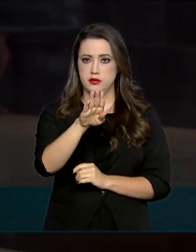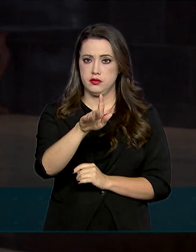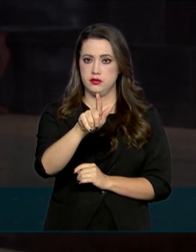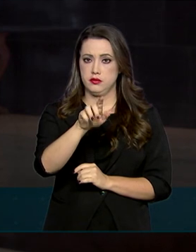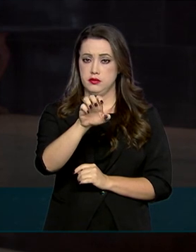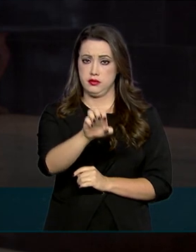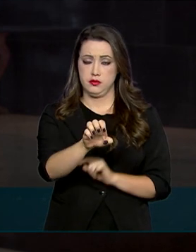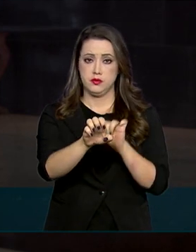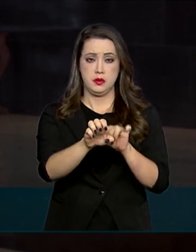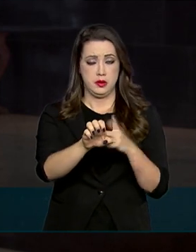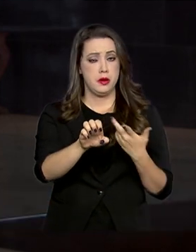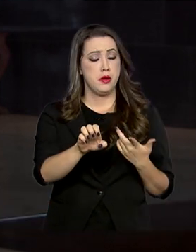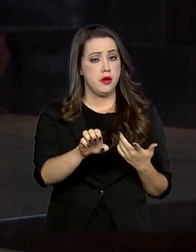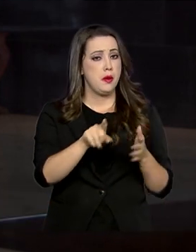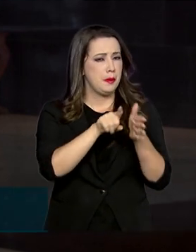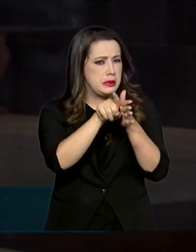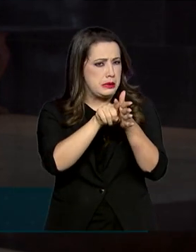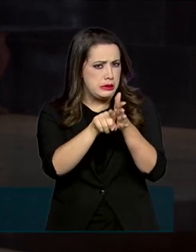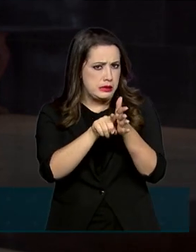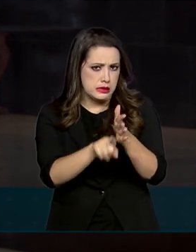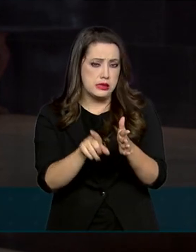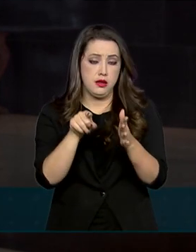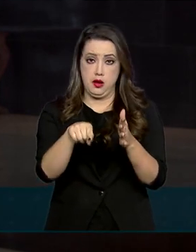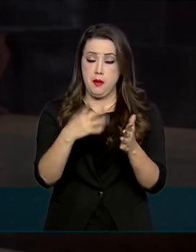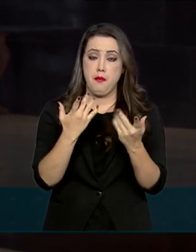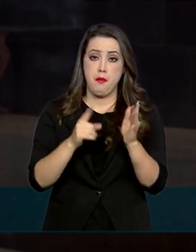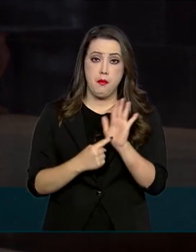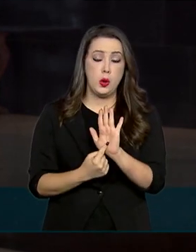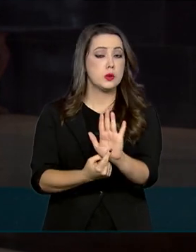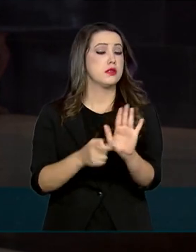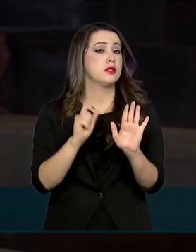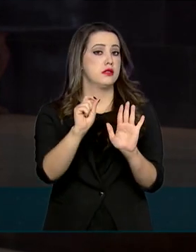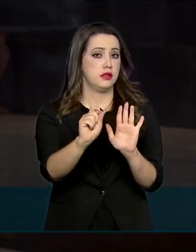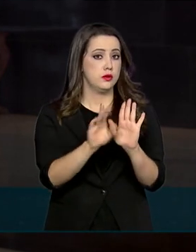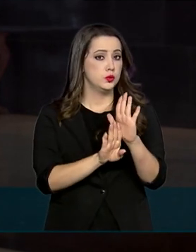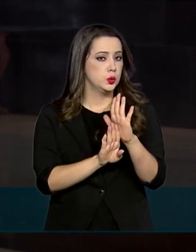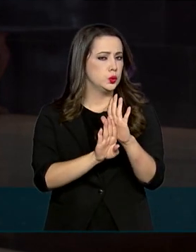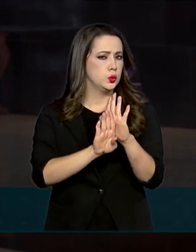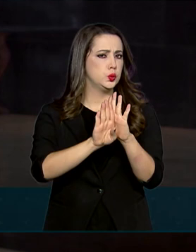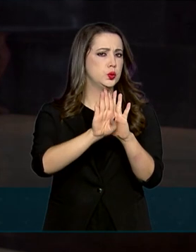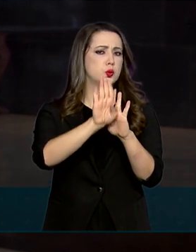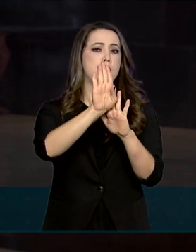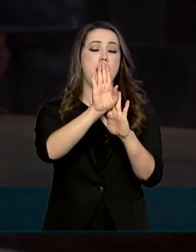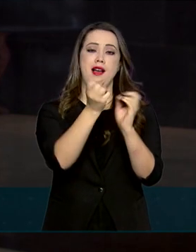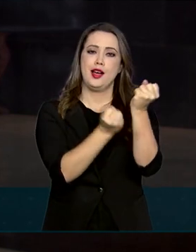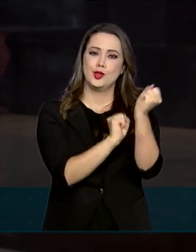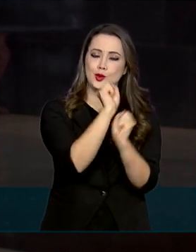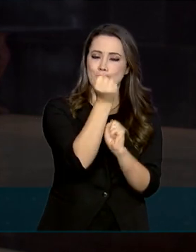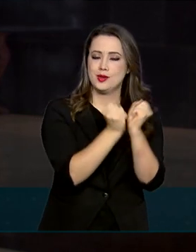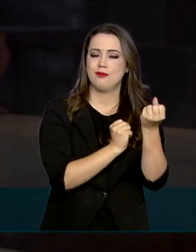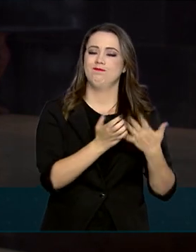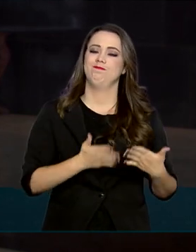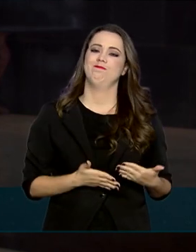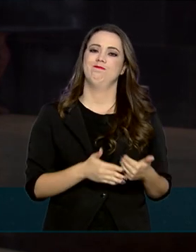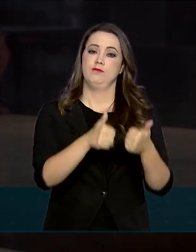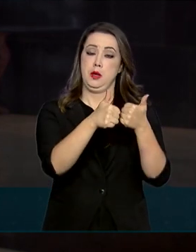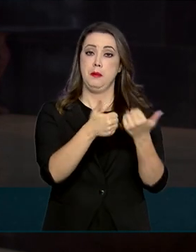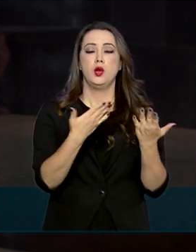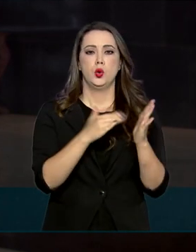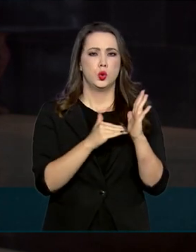de Geografia e Estatística, o IBGE, indicam um aumento na produção industrial de